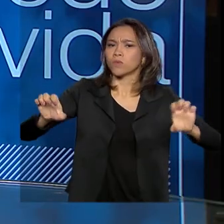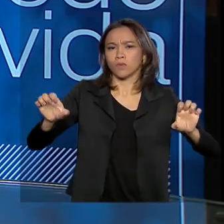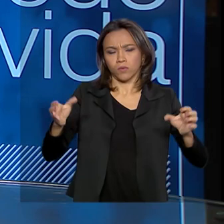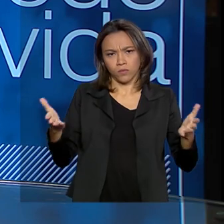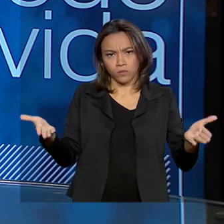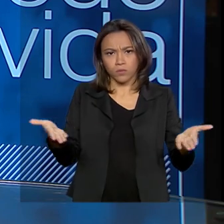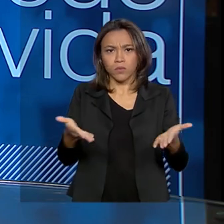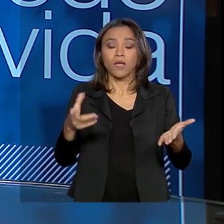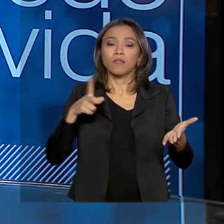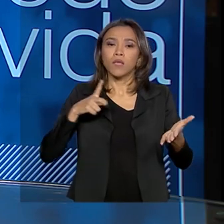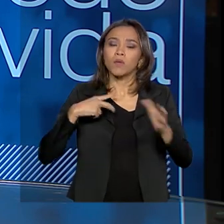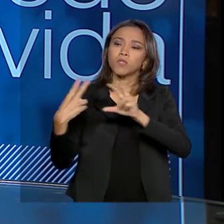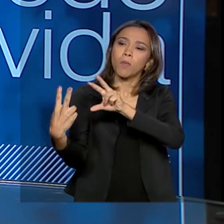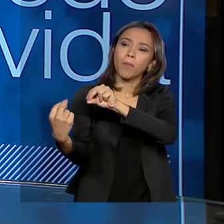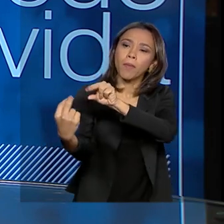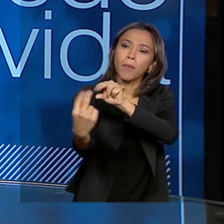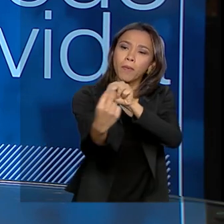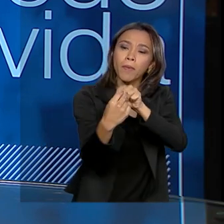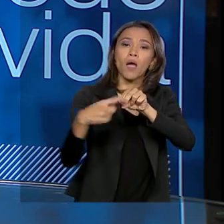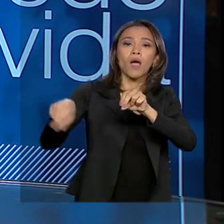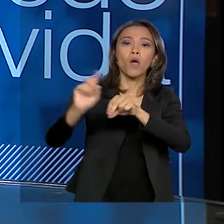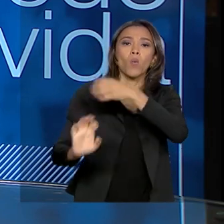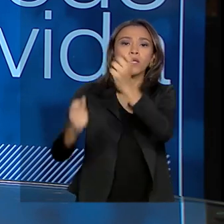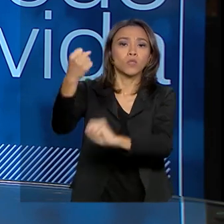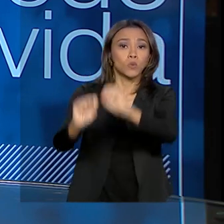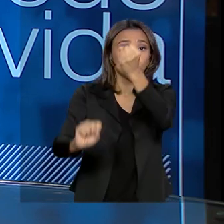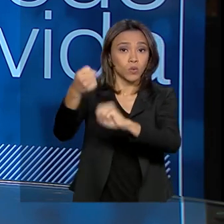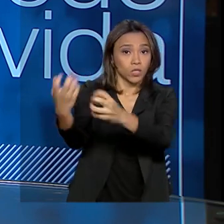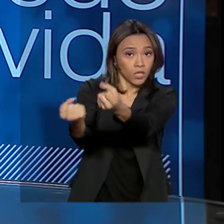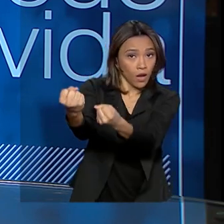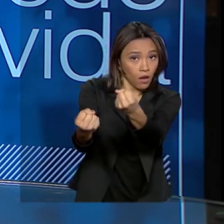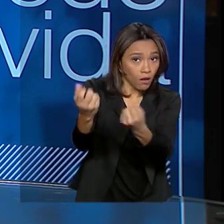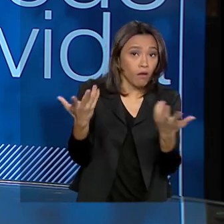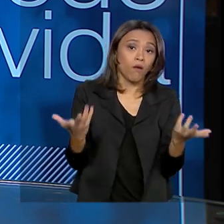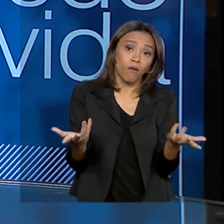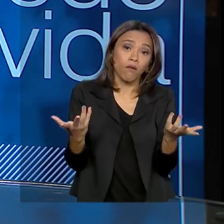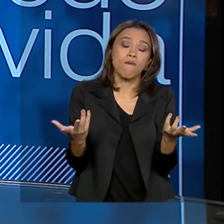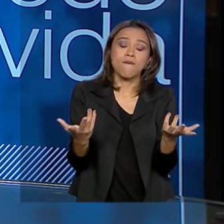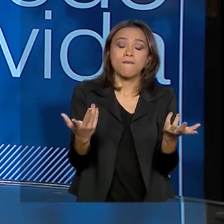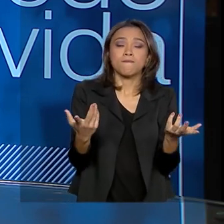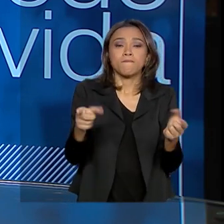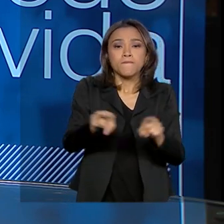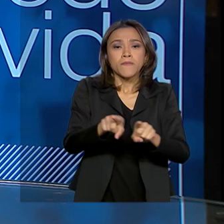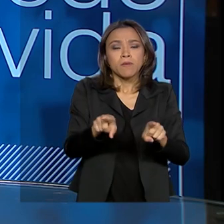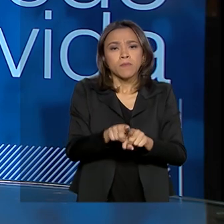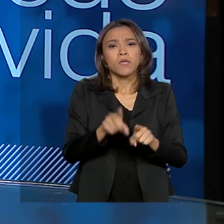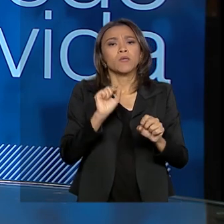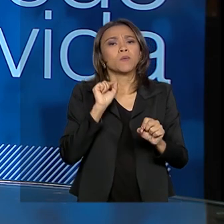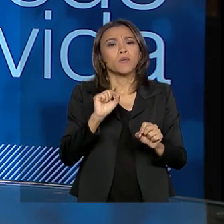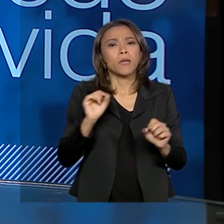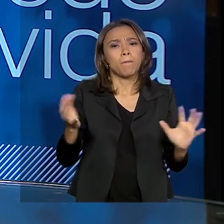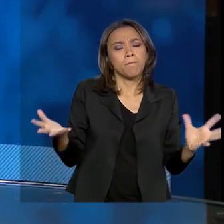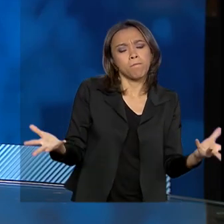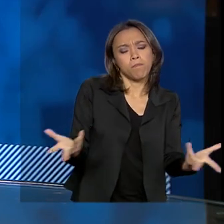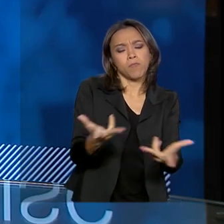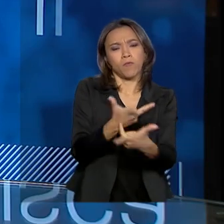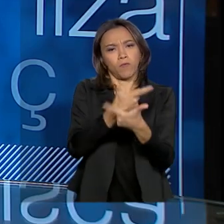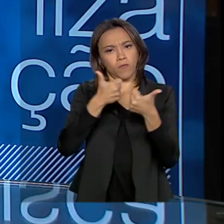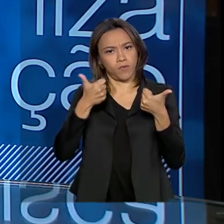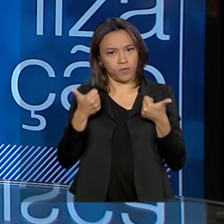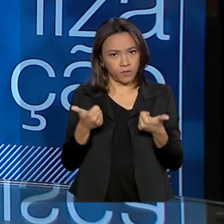Temos dialogado com a indústria automobilística, temos dialogado no processo, no aperfeiçoamento do processo